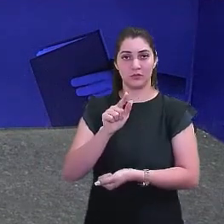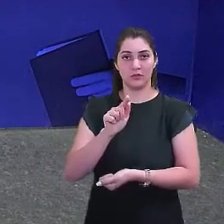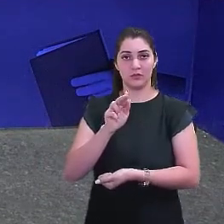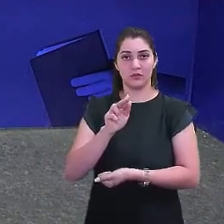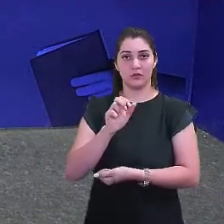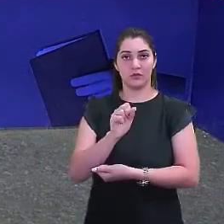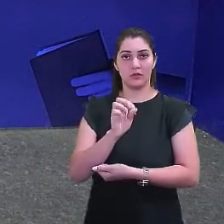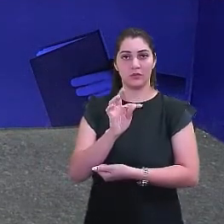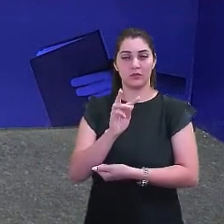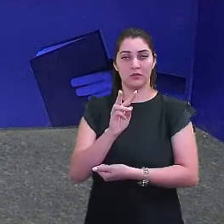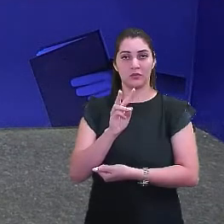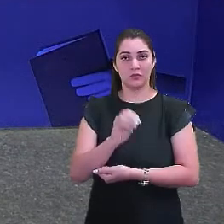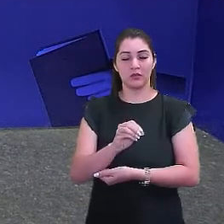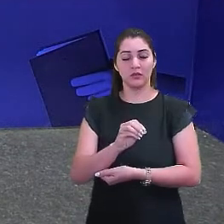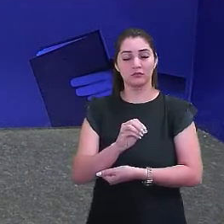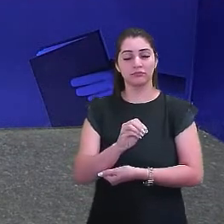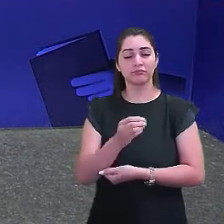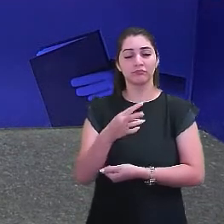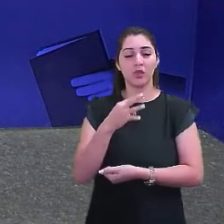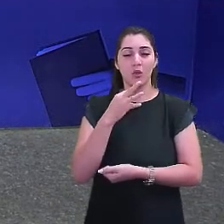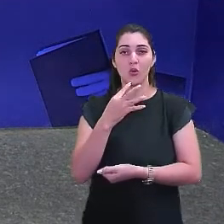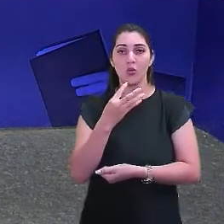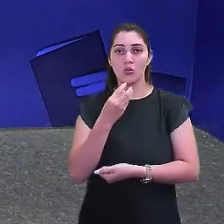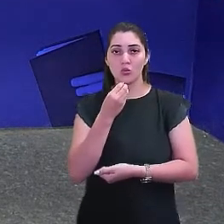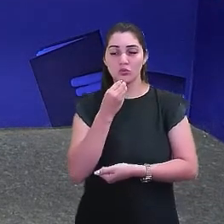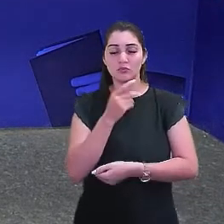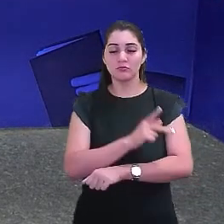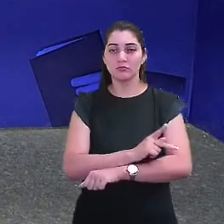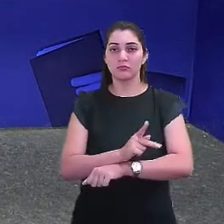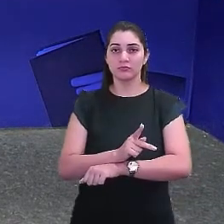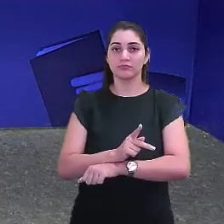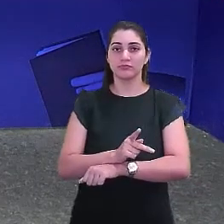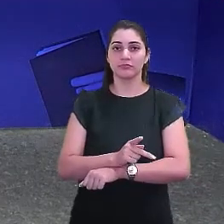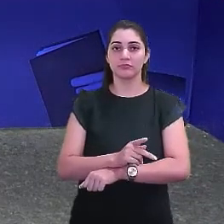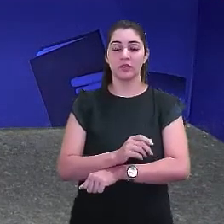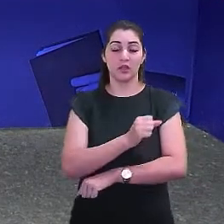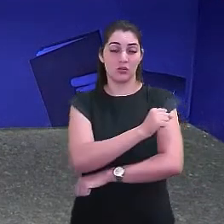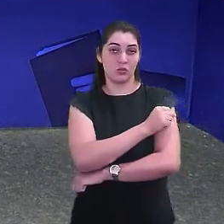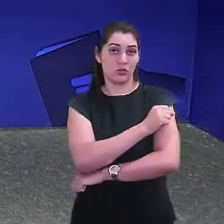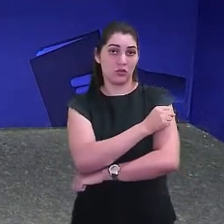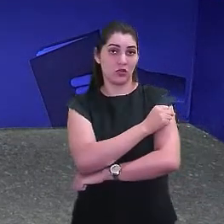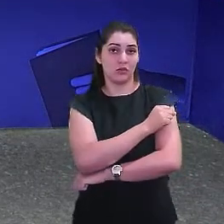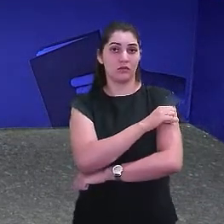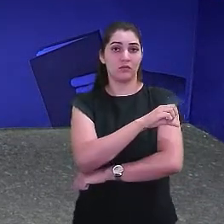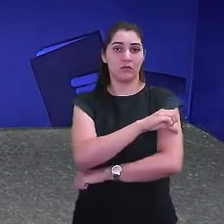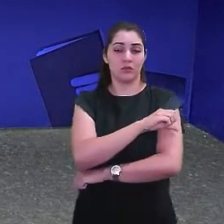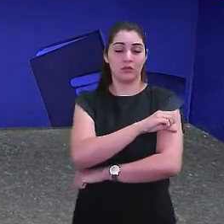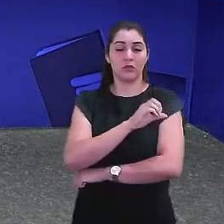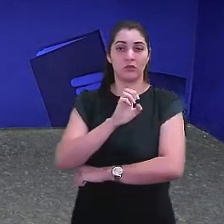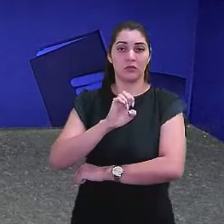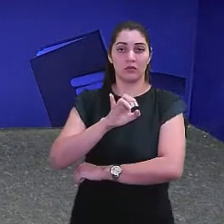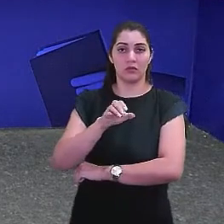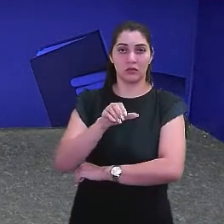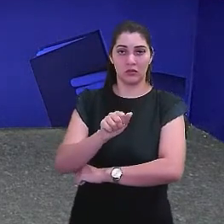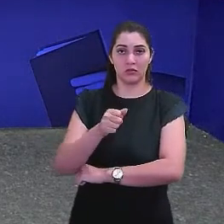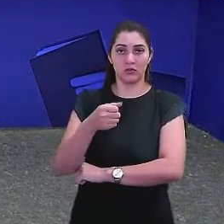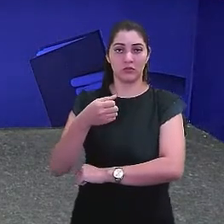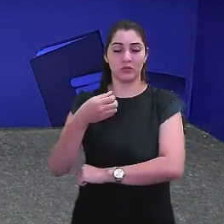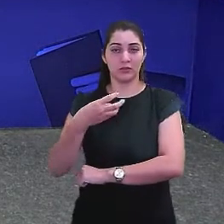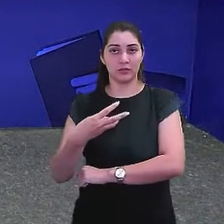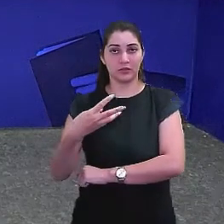nosso fortalecimento pedagógico. Essa aula vai para os oitavos e nonos anos e também para o ESGES 3 e 4.